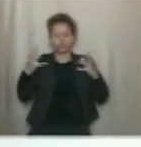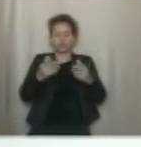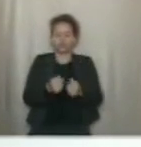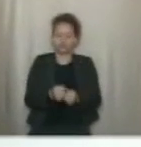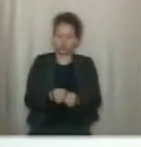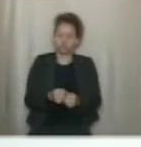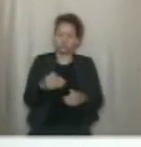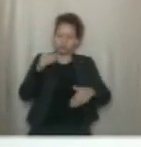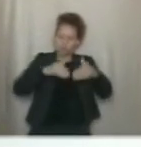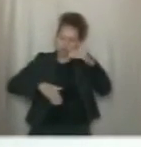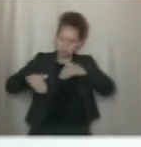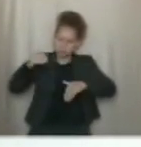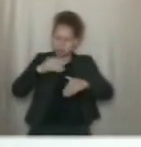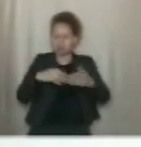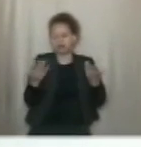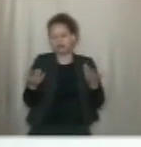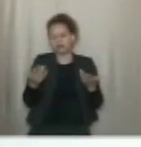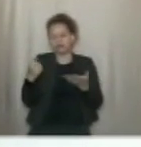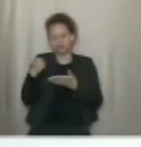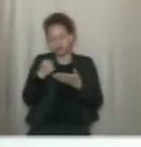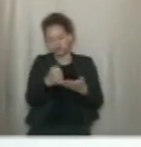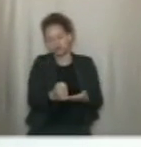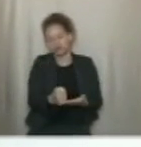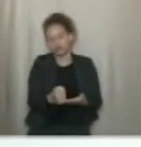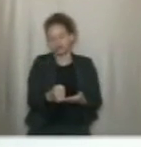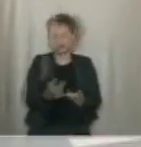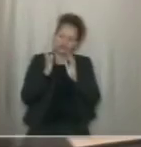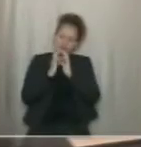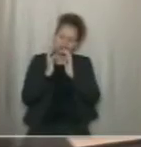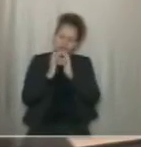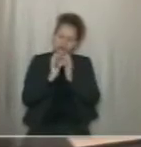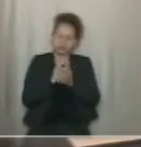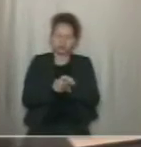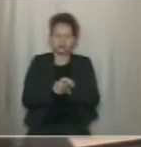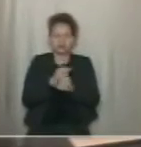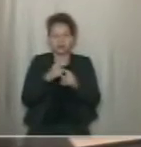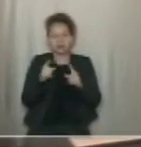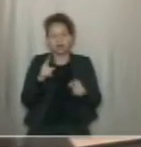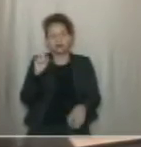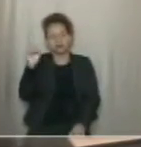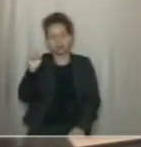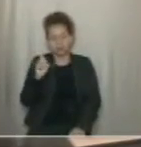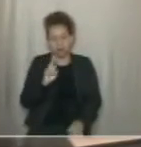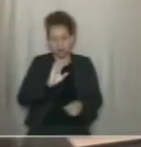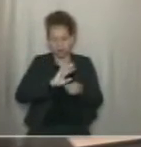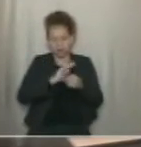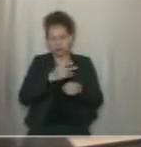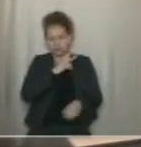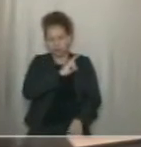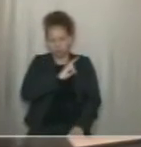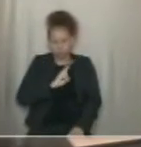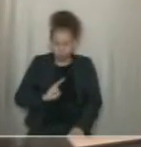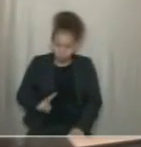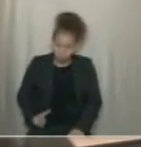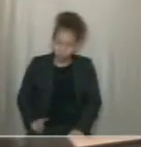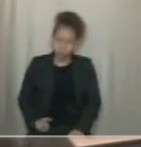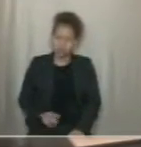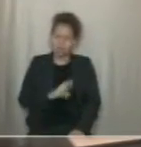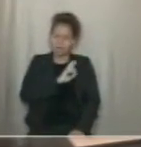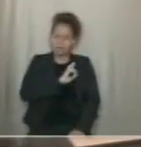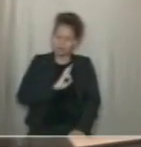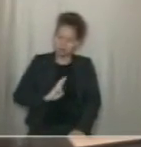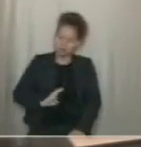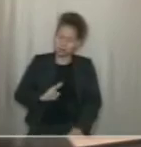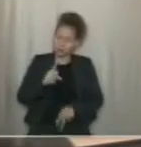estão participando de um jeito ou de outro, sendo solidário. A gente vem para cá, vem ser vereador, representar a